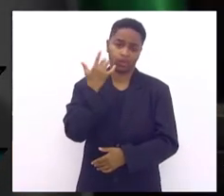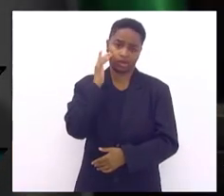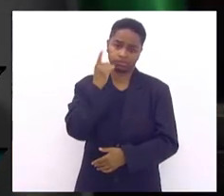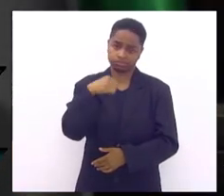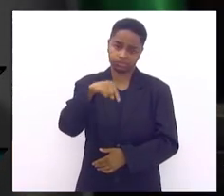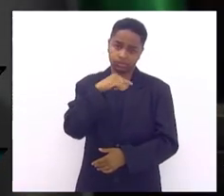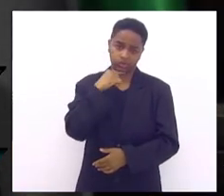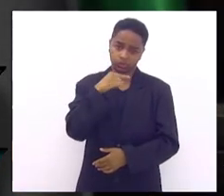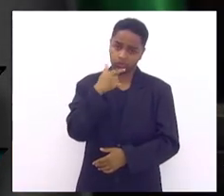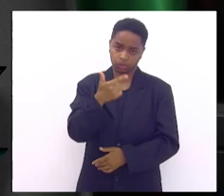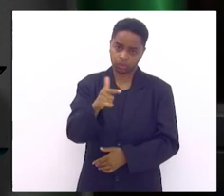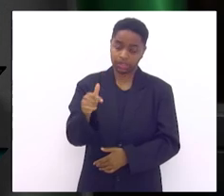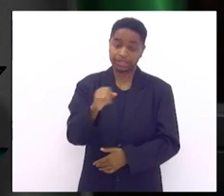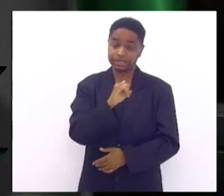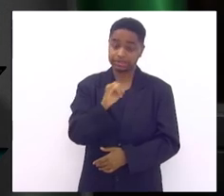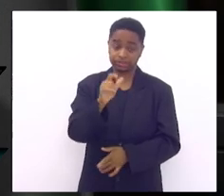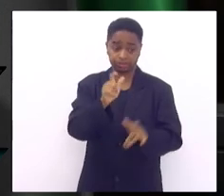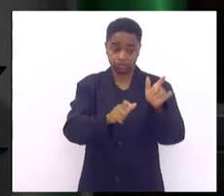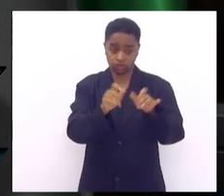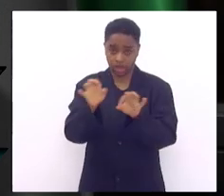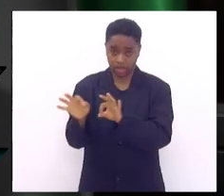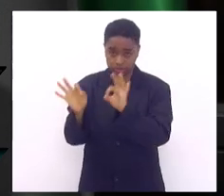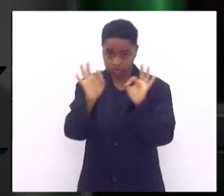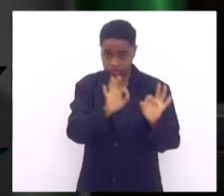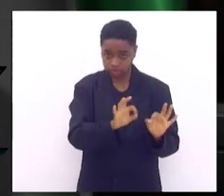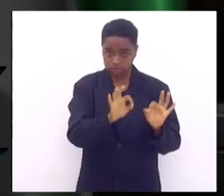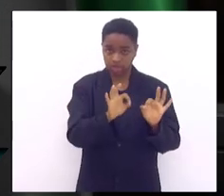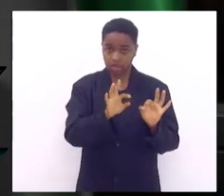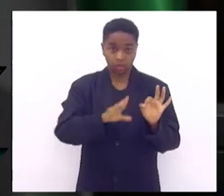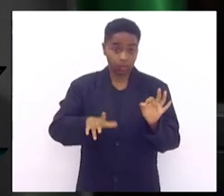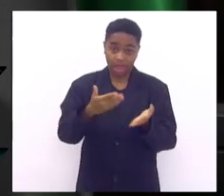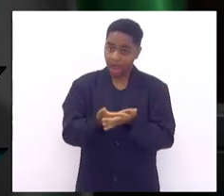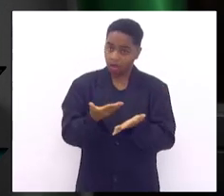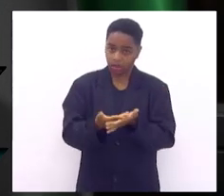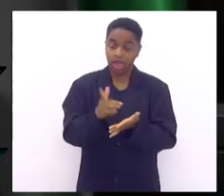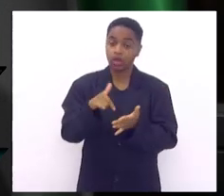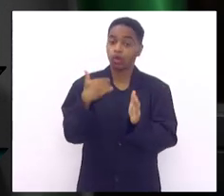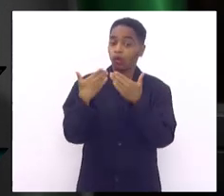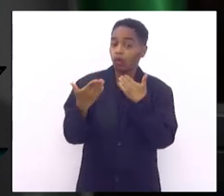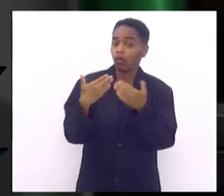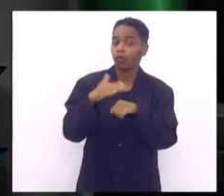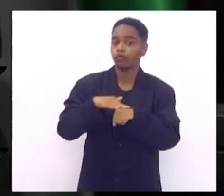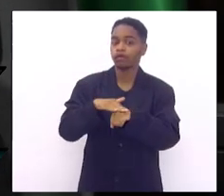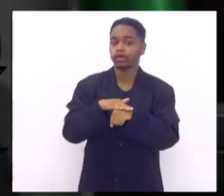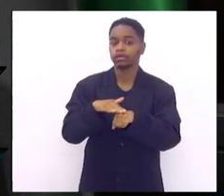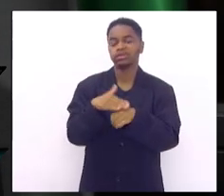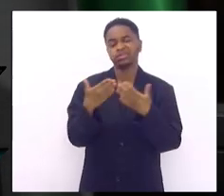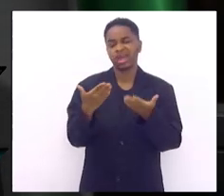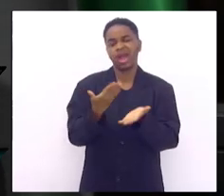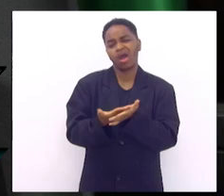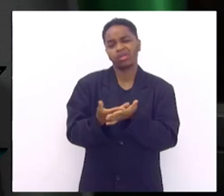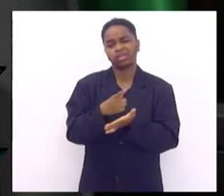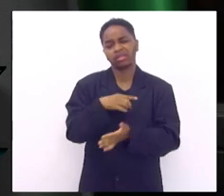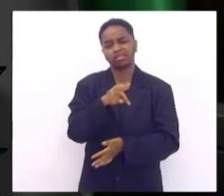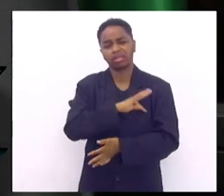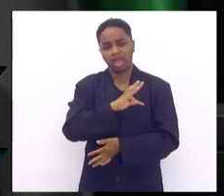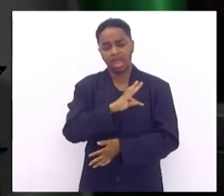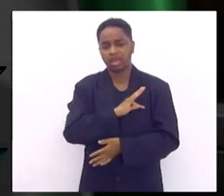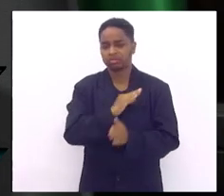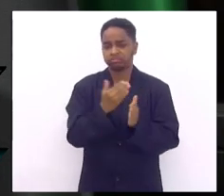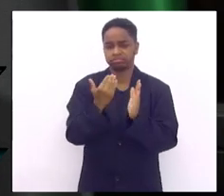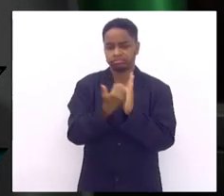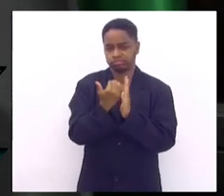quando sairmos daqui que aqueles que estão nos assistindo não foi uma aula foi uma conversa uma aula seria mais técnica e tudo mais mas